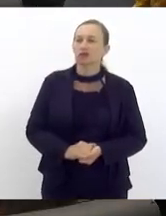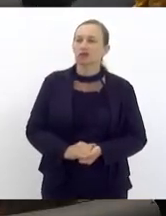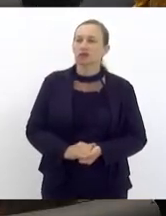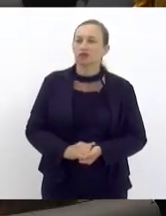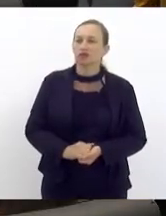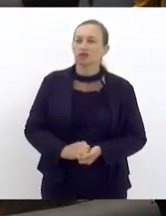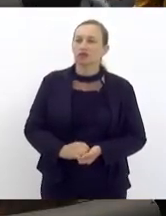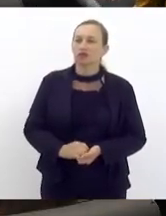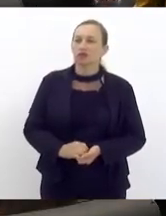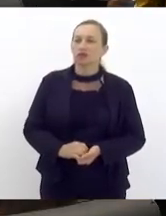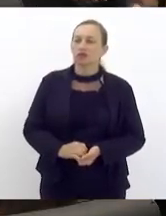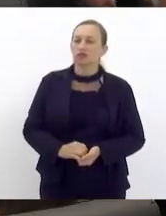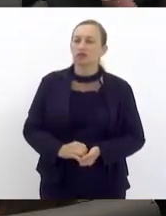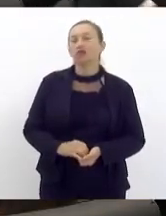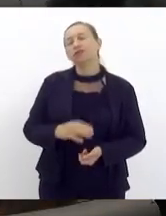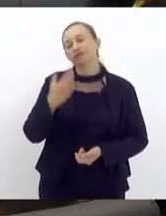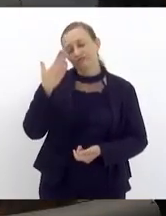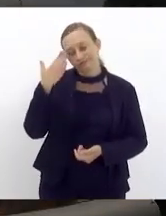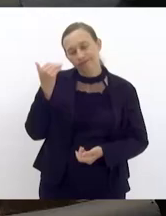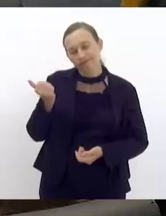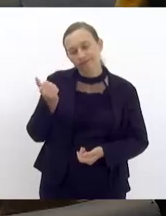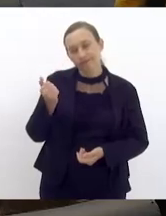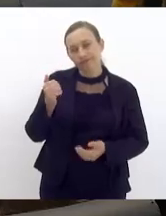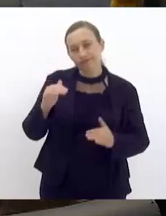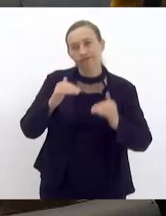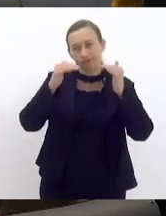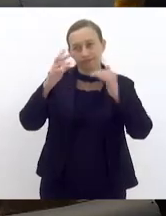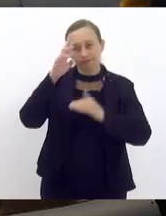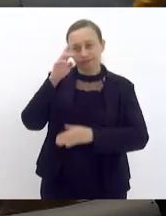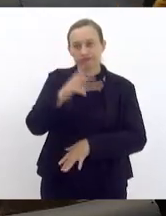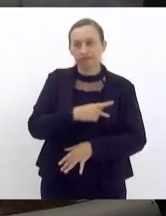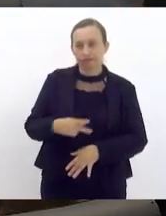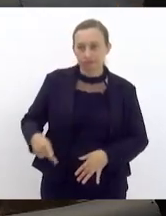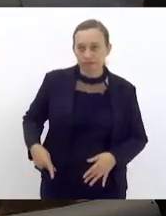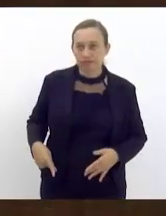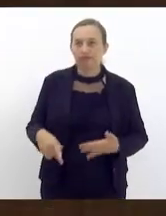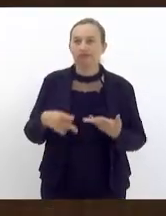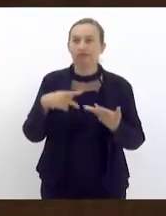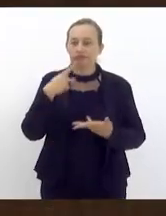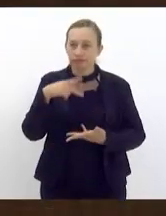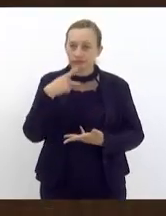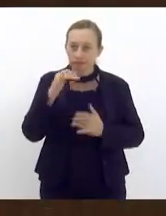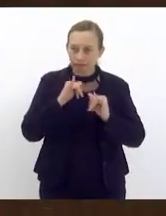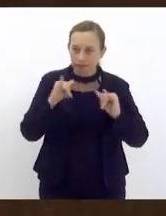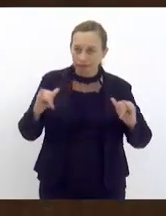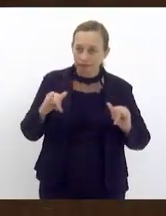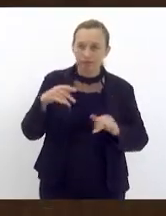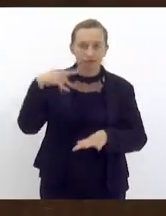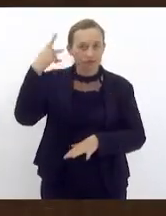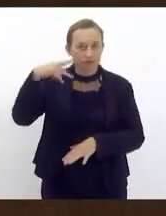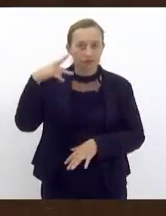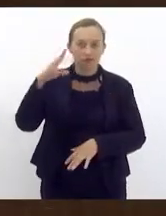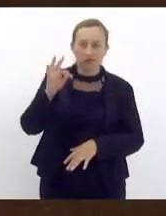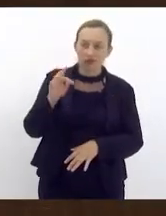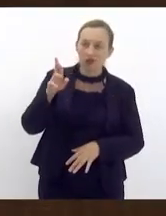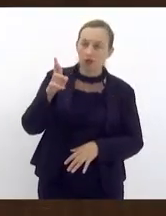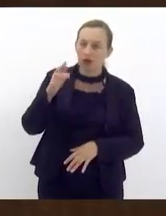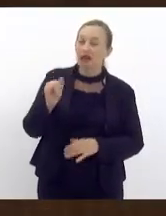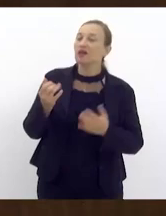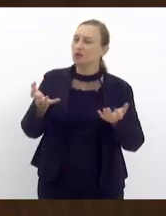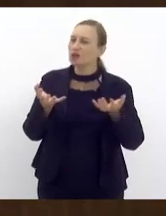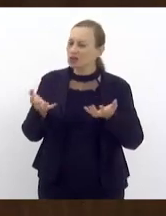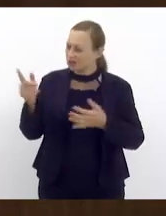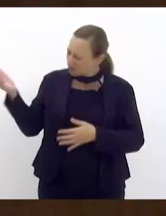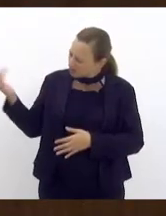eu sei que vossa excelência já anunciou a presença do vereador de tal cara meu amigo Maico Omicis mas eu queria